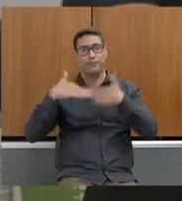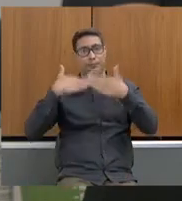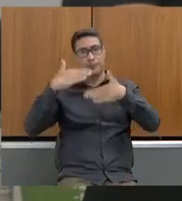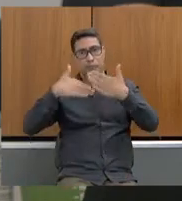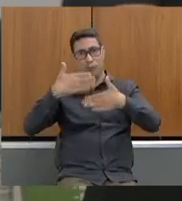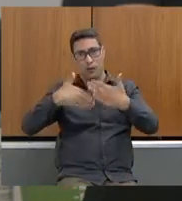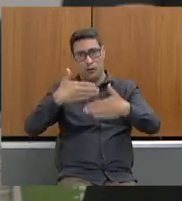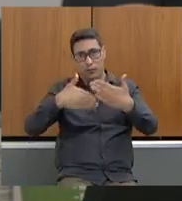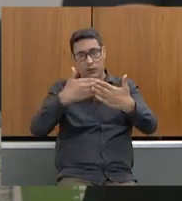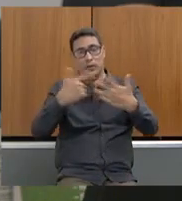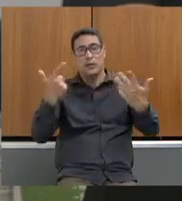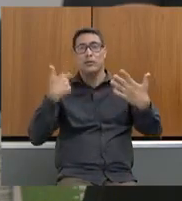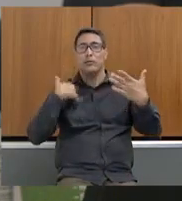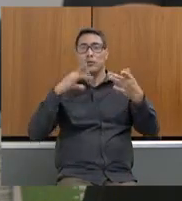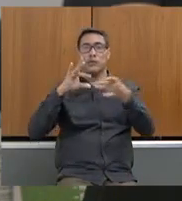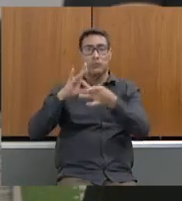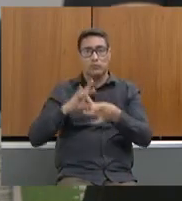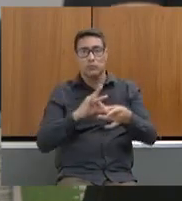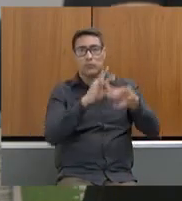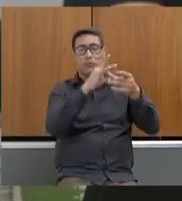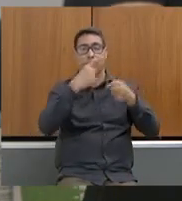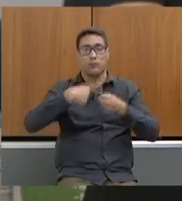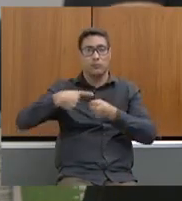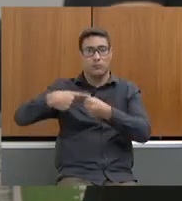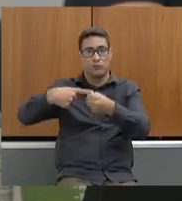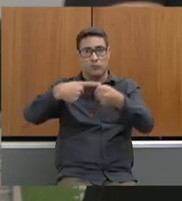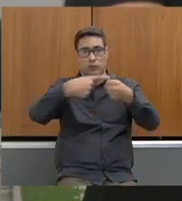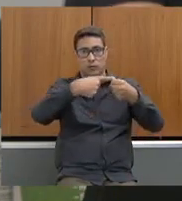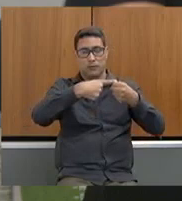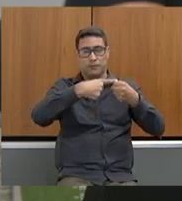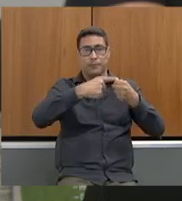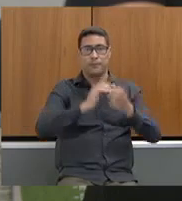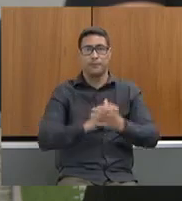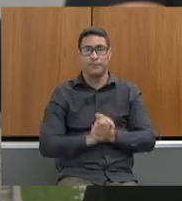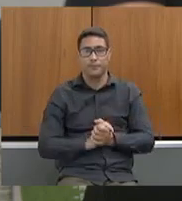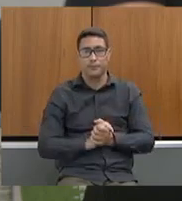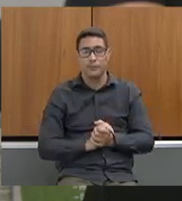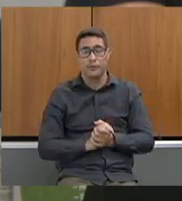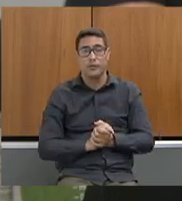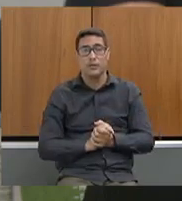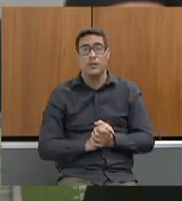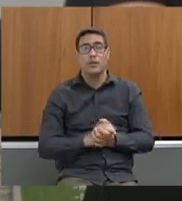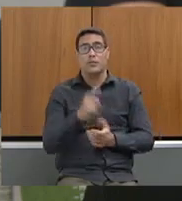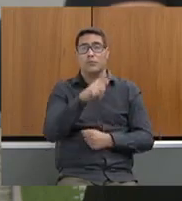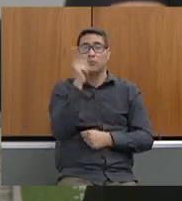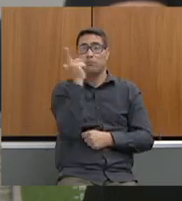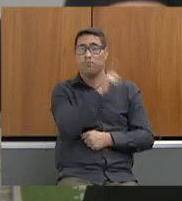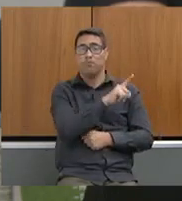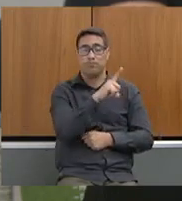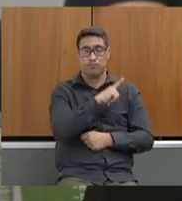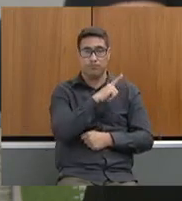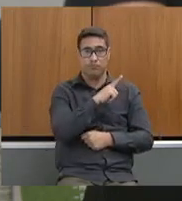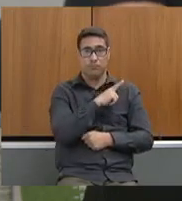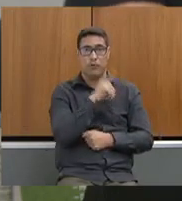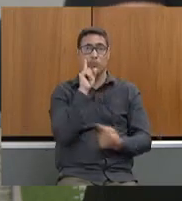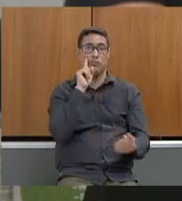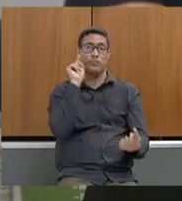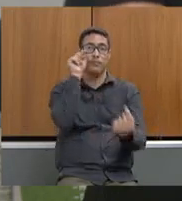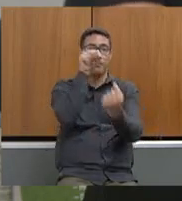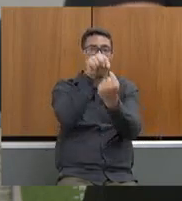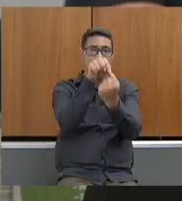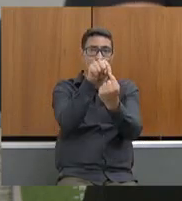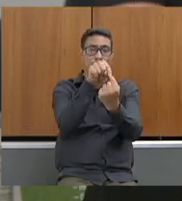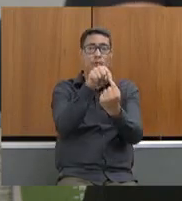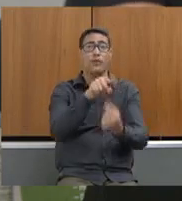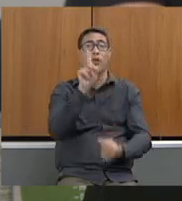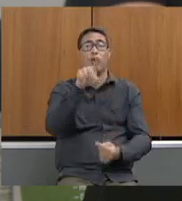interlocução com os municípios, porque nós, para que nós possamos atingir o nosso objetivo, não basta